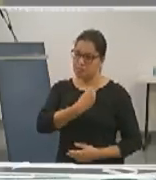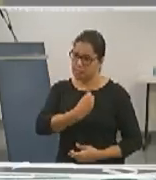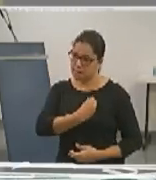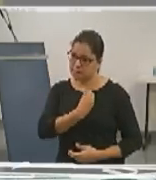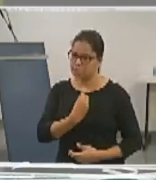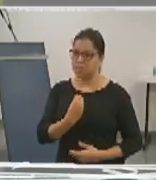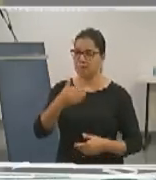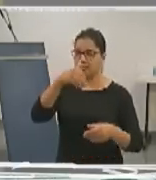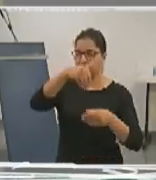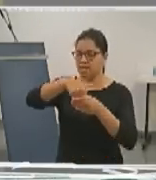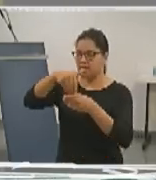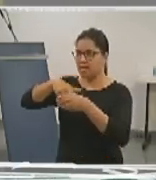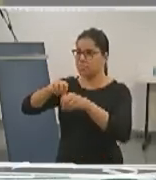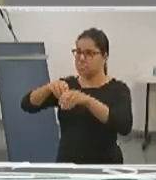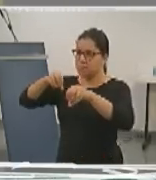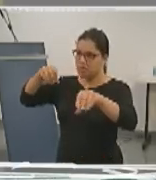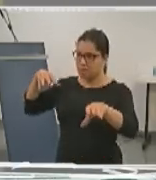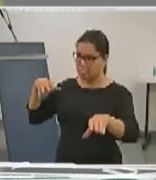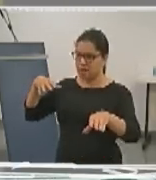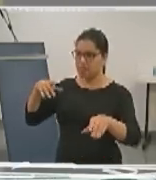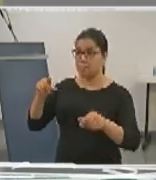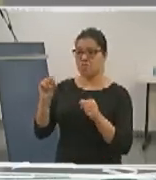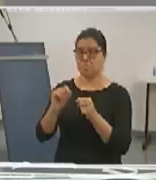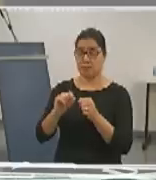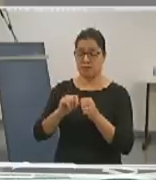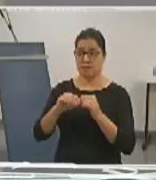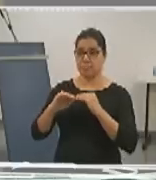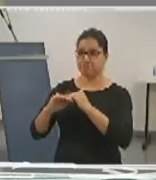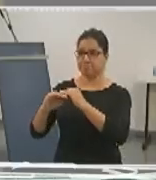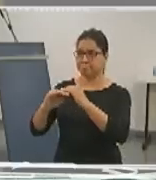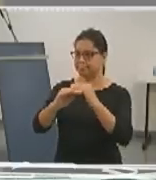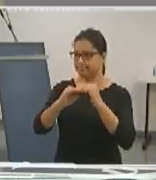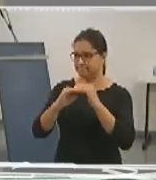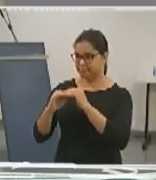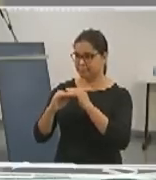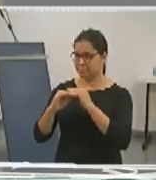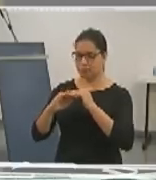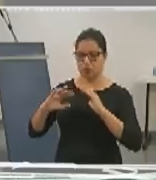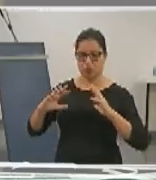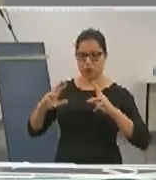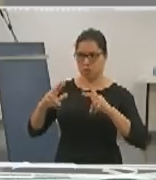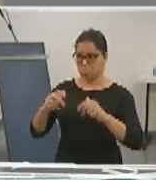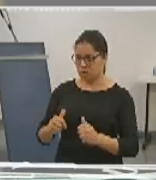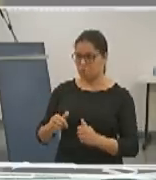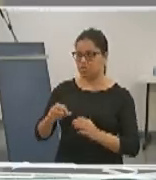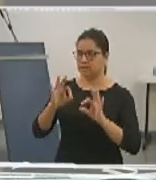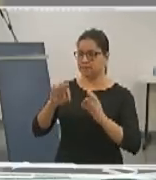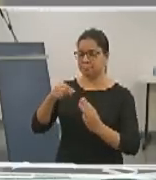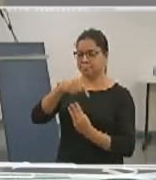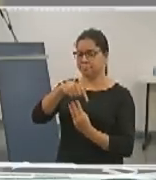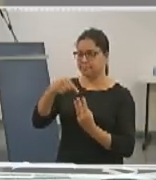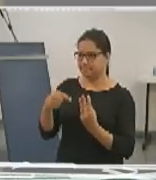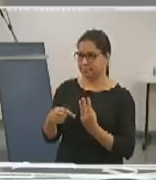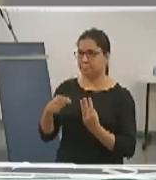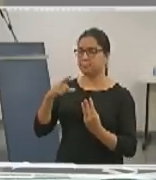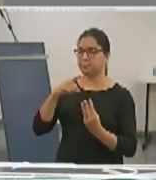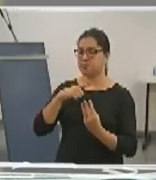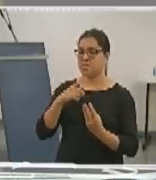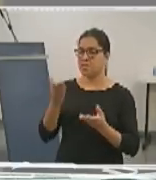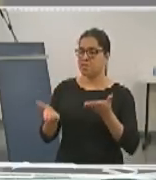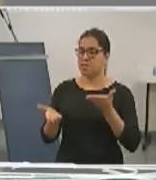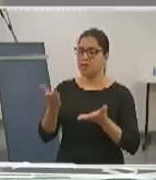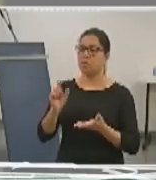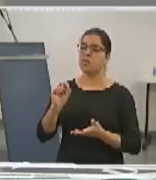prévia que será feita de forma paritária, o que significa que os três segmentos dessa instituição têm o peso de um